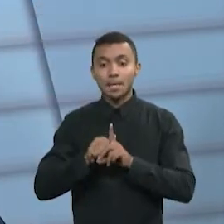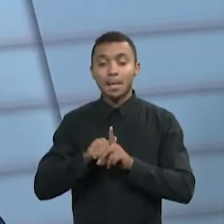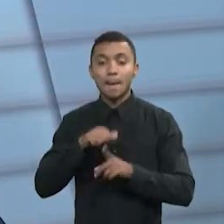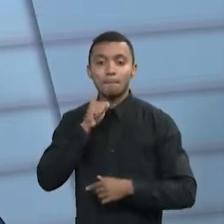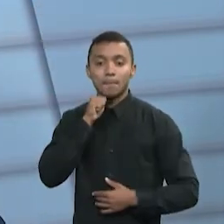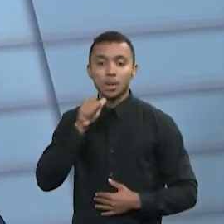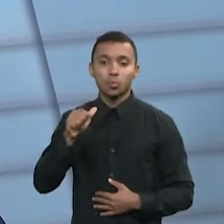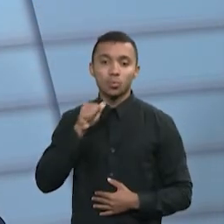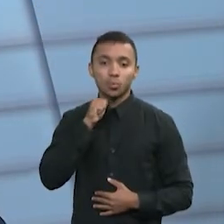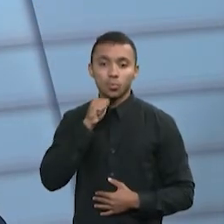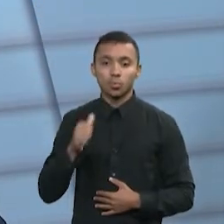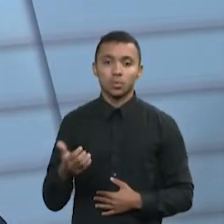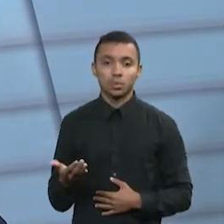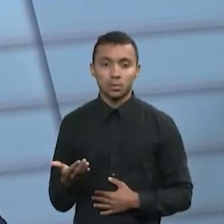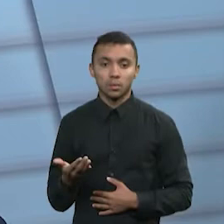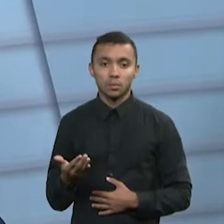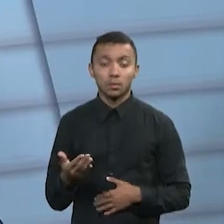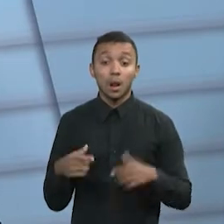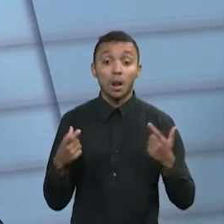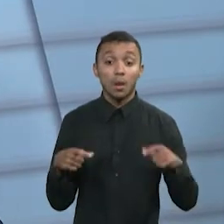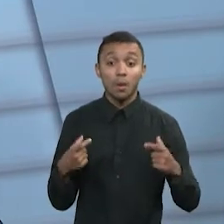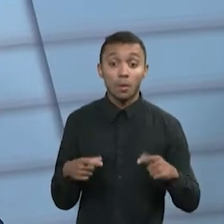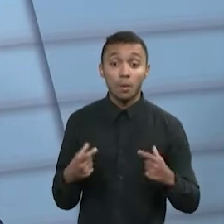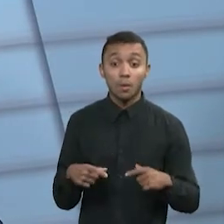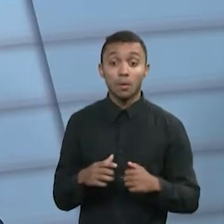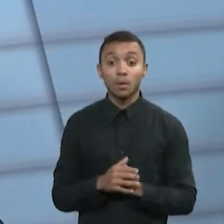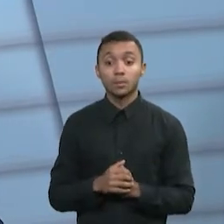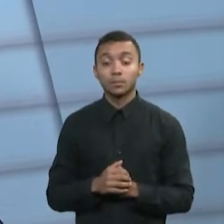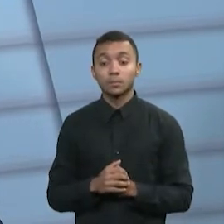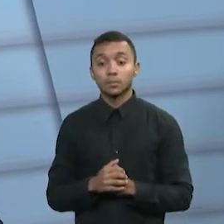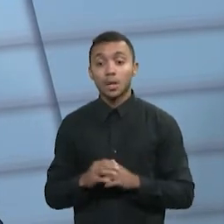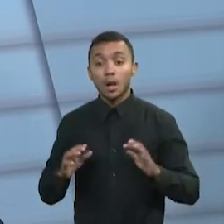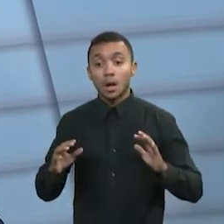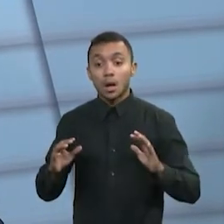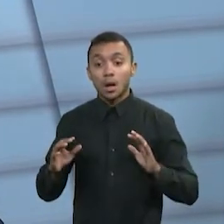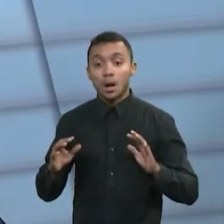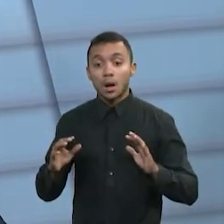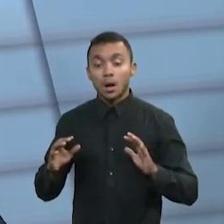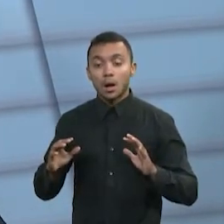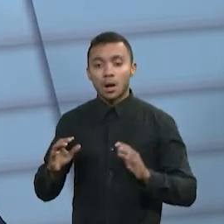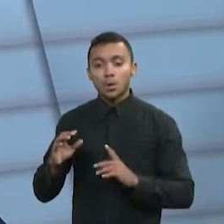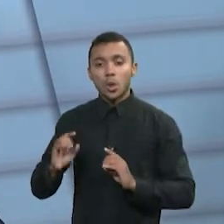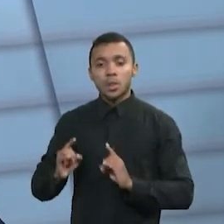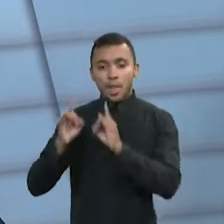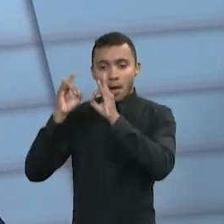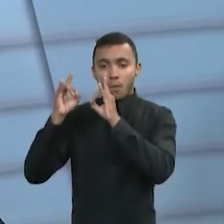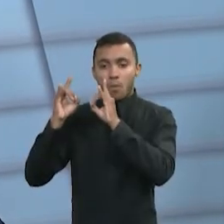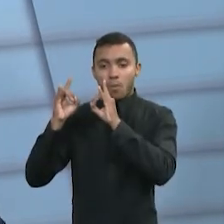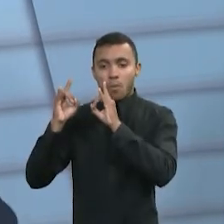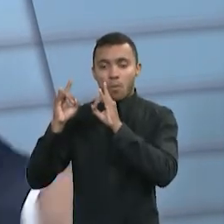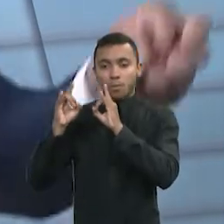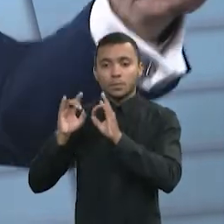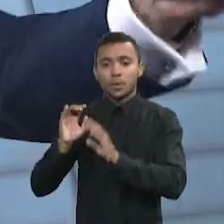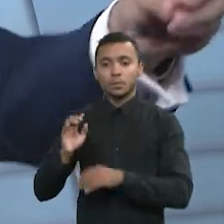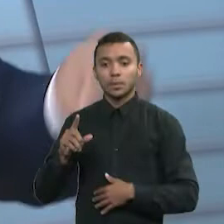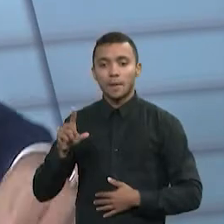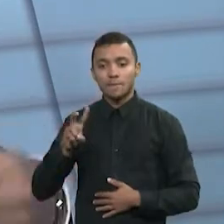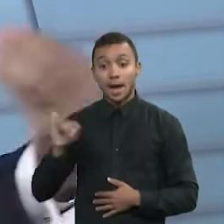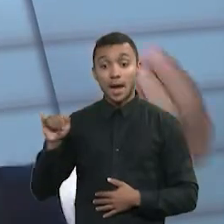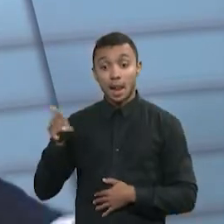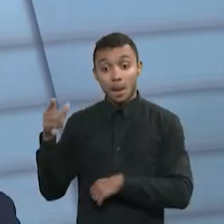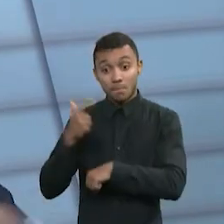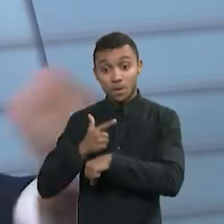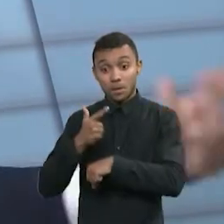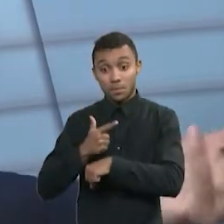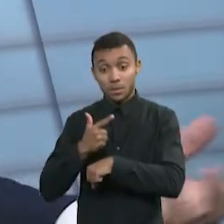Tendências, Renato, para... Onde é que vai ser? Vai ser lá no Hotel Luseiros. Beira-Mar. Beira-Mar. E nós vamos tratar, dentre